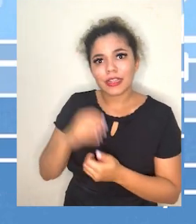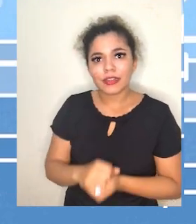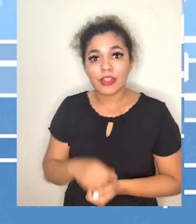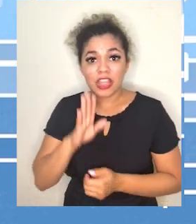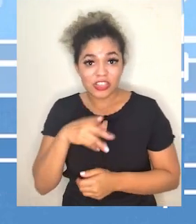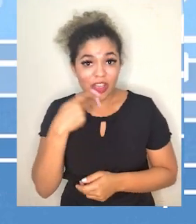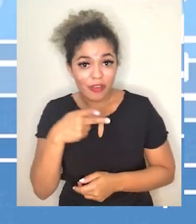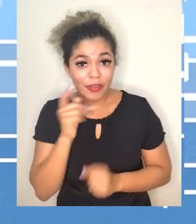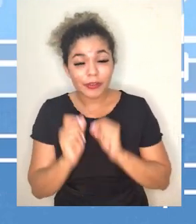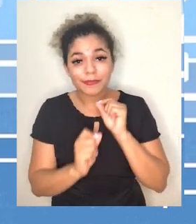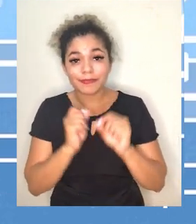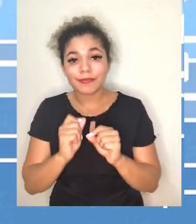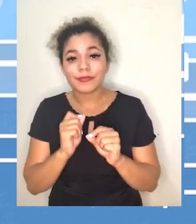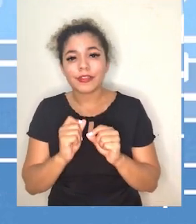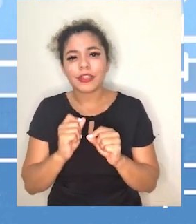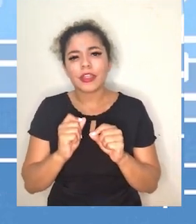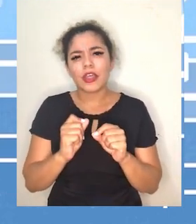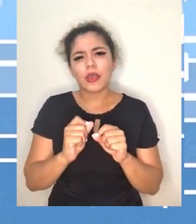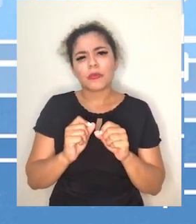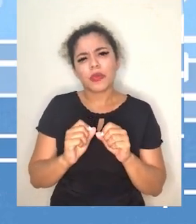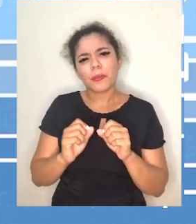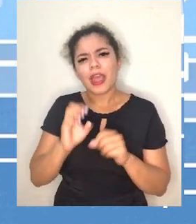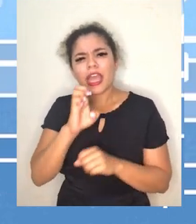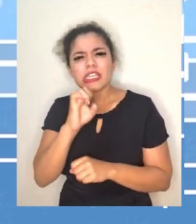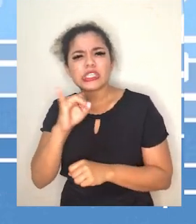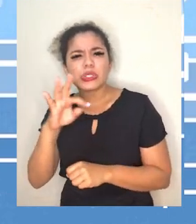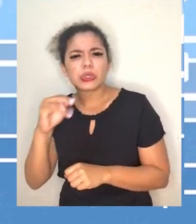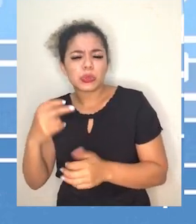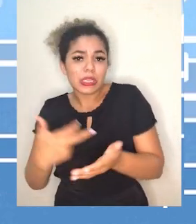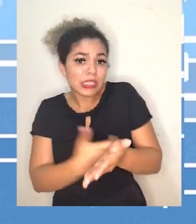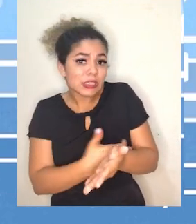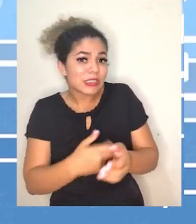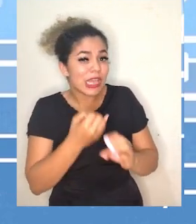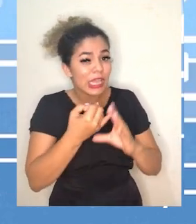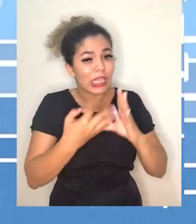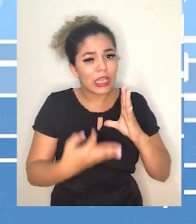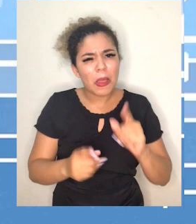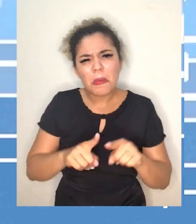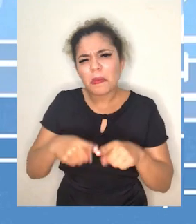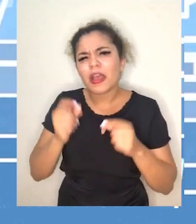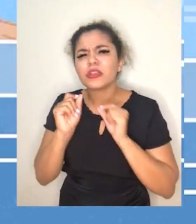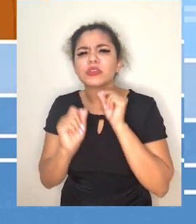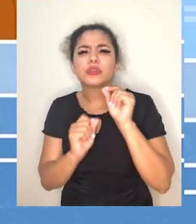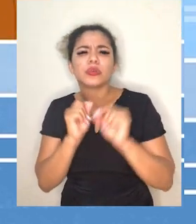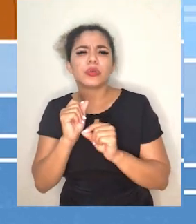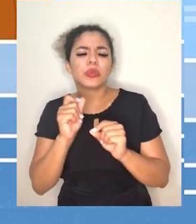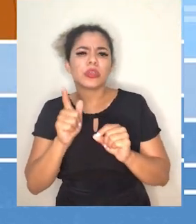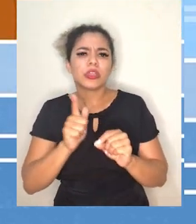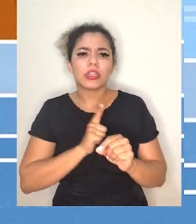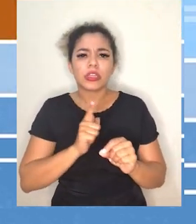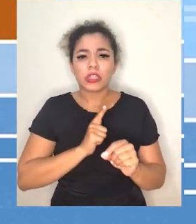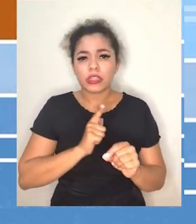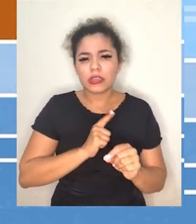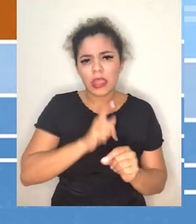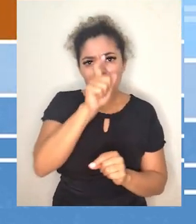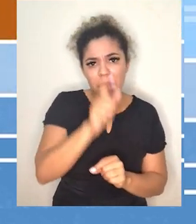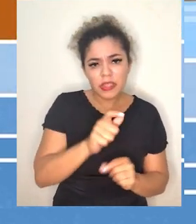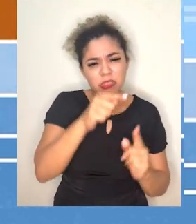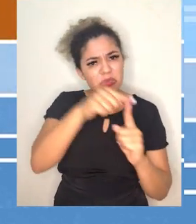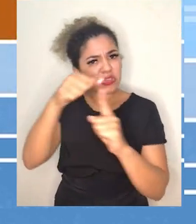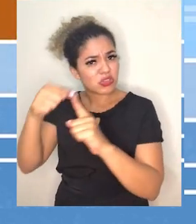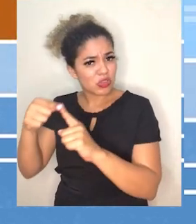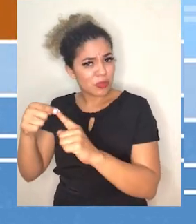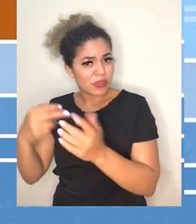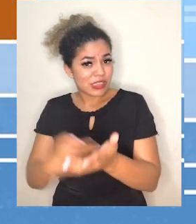falamos sobre as estruturas que compõem o sangue. Mas afinal, o que existem diferentes tipos de sangue?